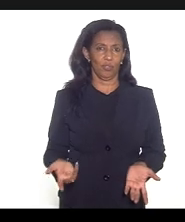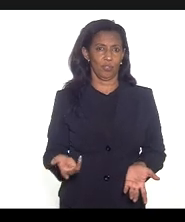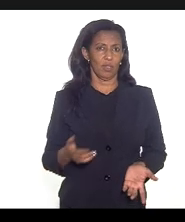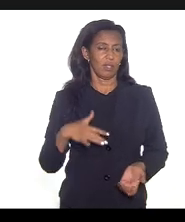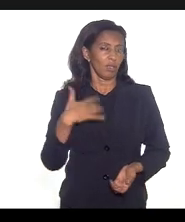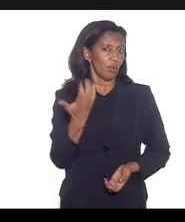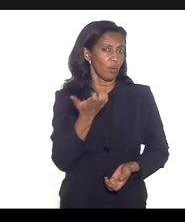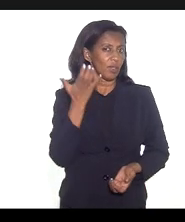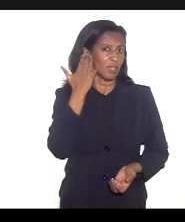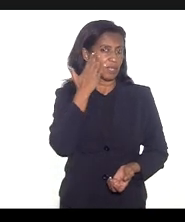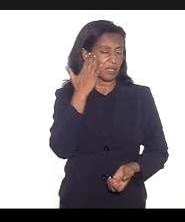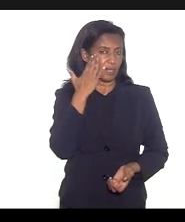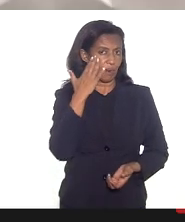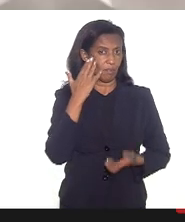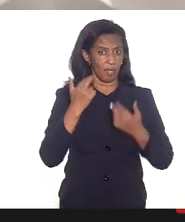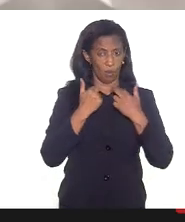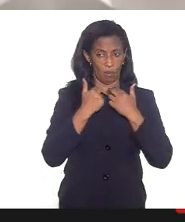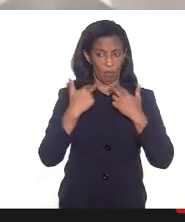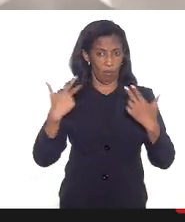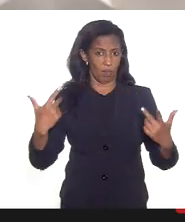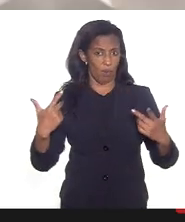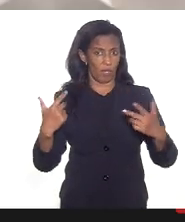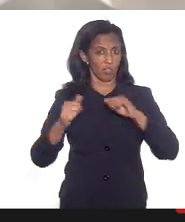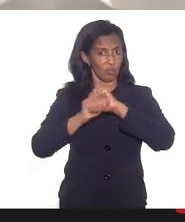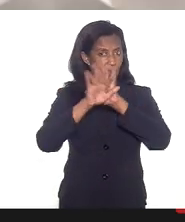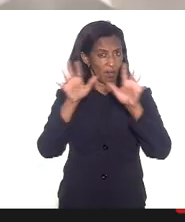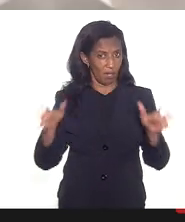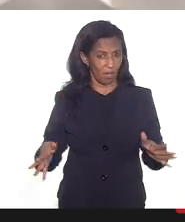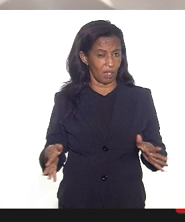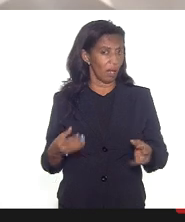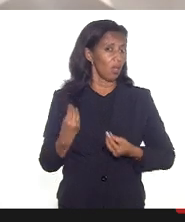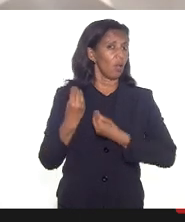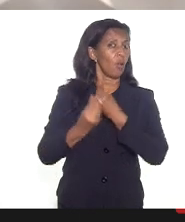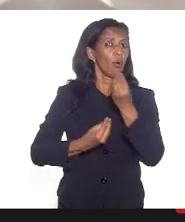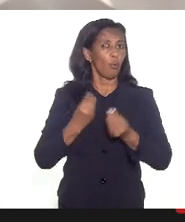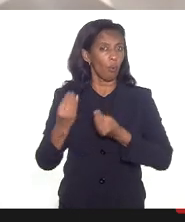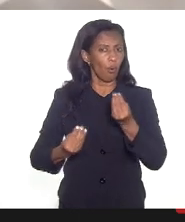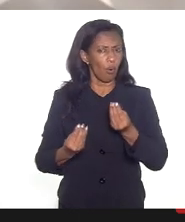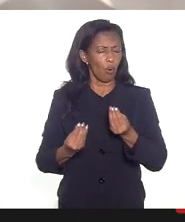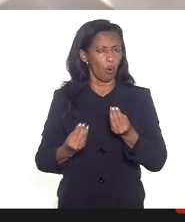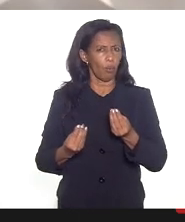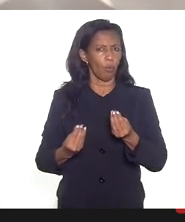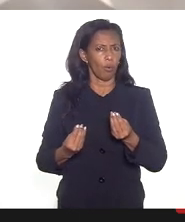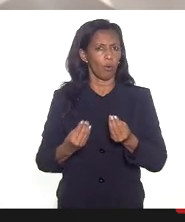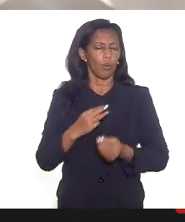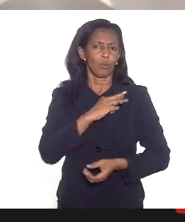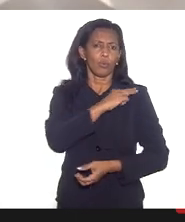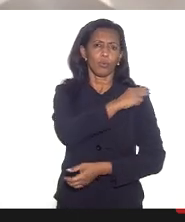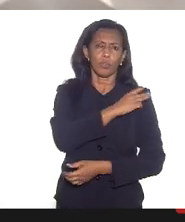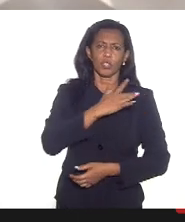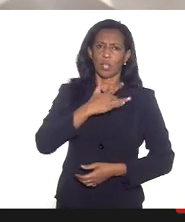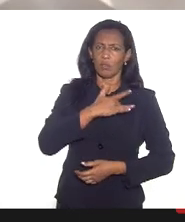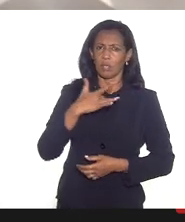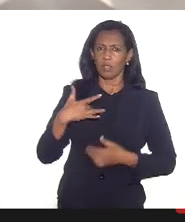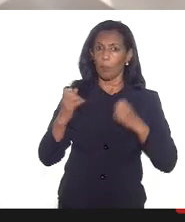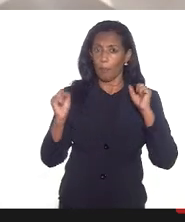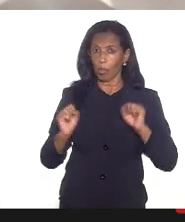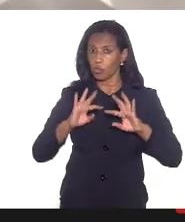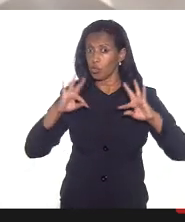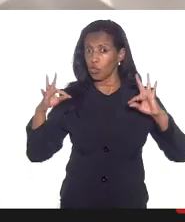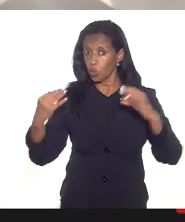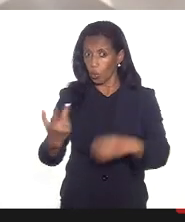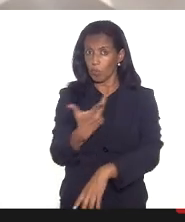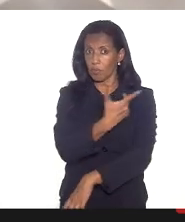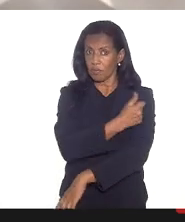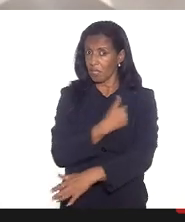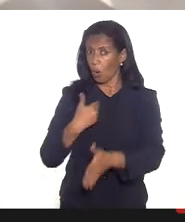saber assim em uma linguagem bem clara como é que o ministério da saúde orienta todas podem ser vacinadas